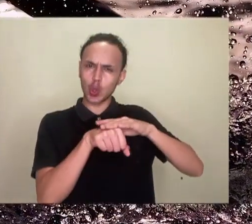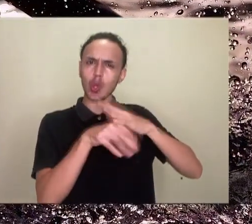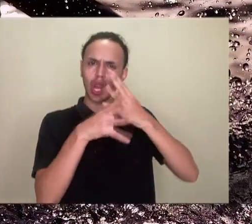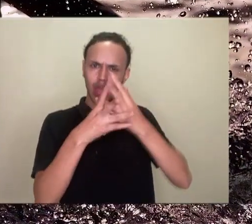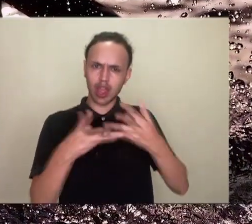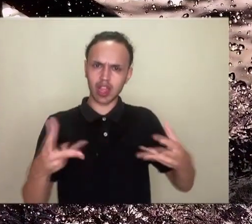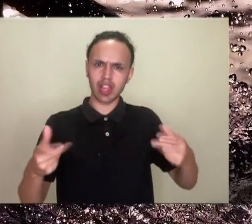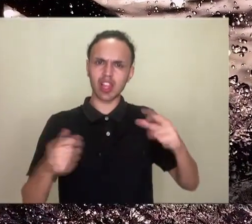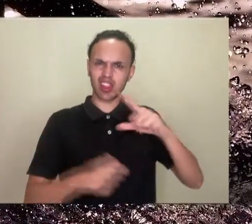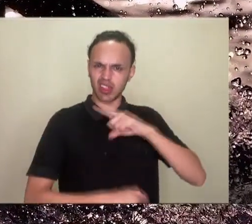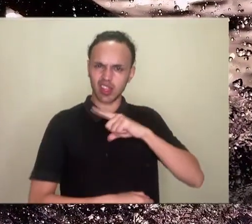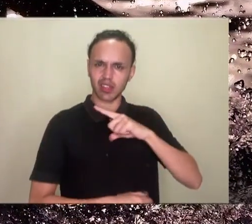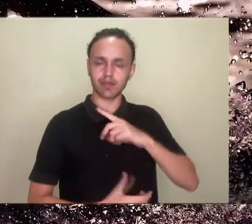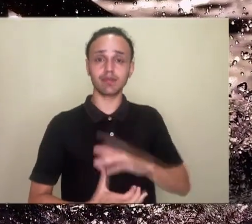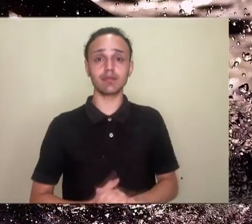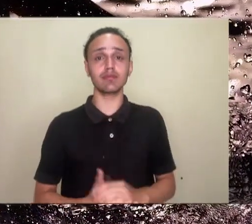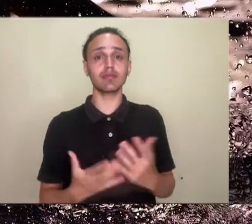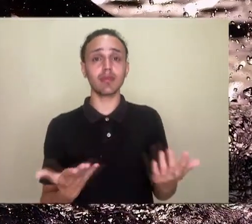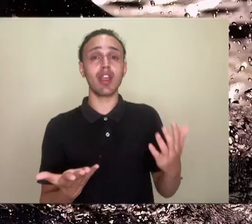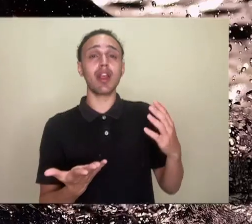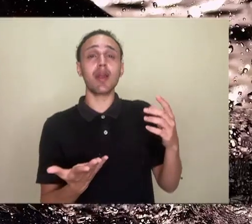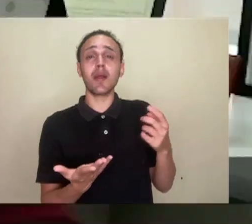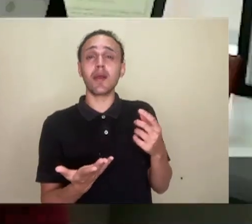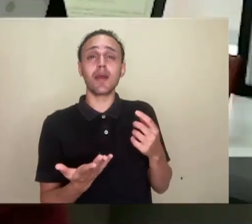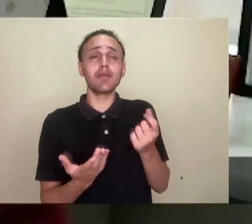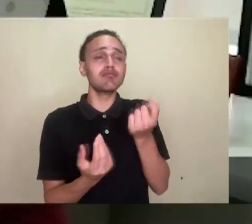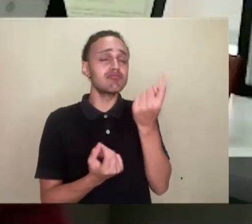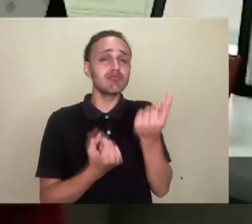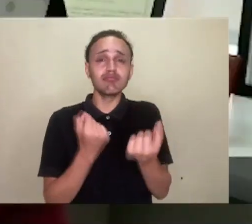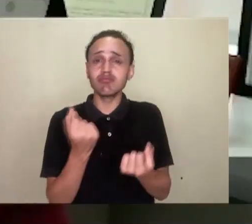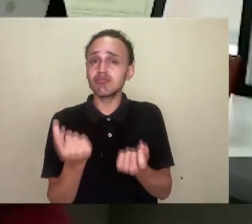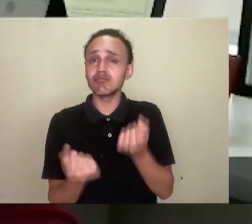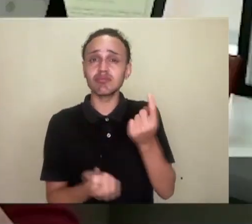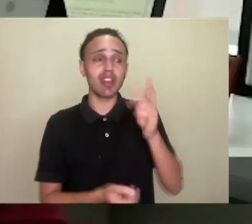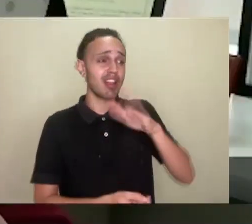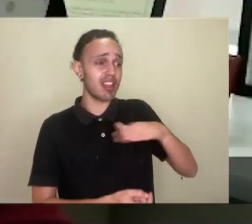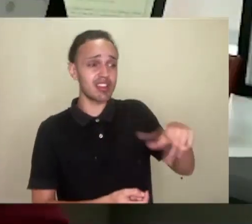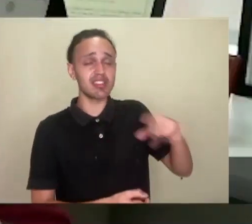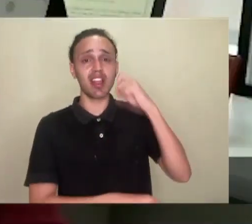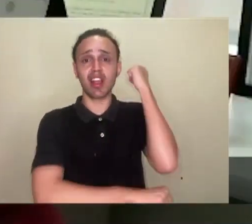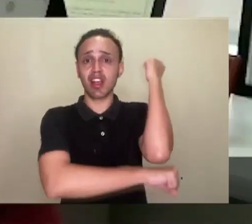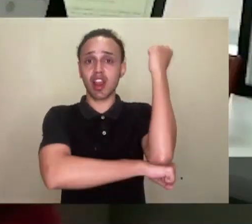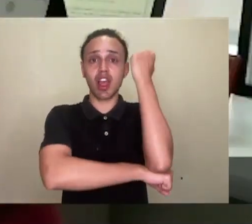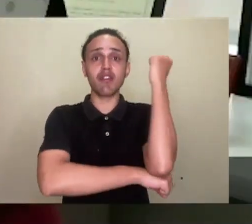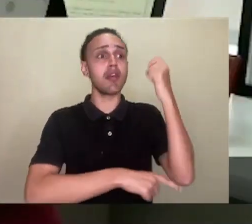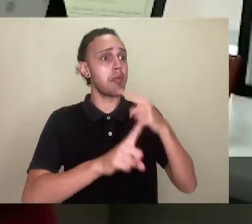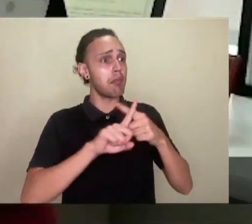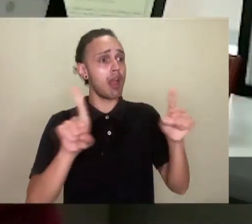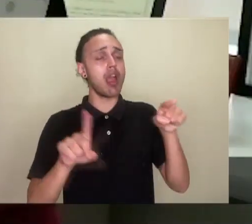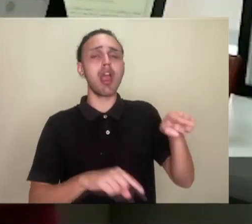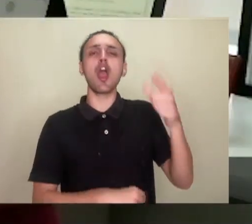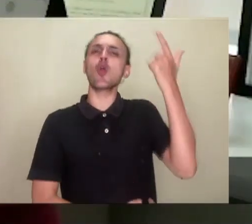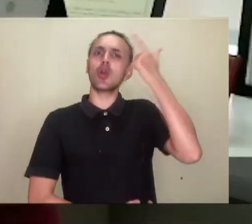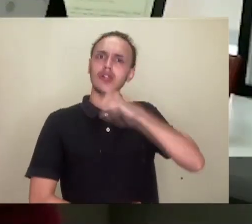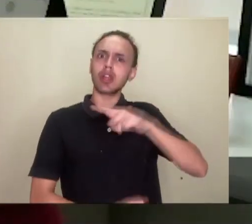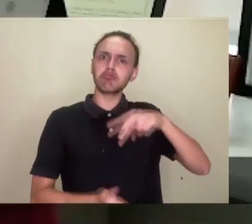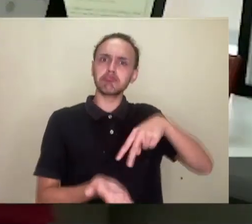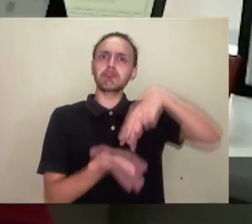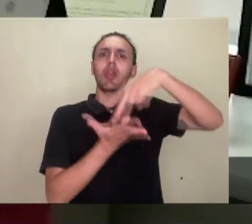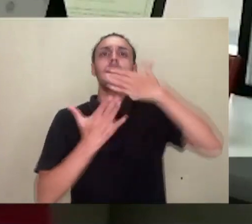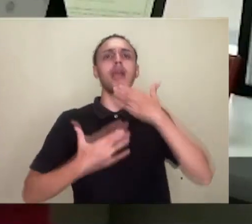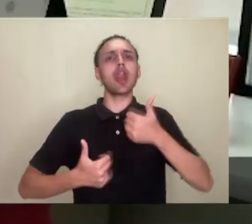multissistêmica, pediátrica, tem cura? São poucas crianças, tem um quadro clínico muito grave, mas